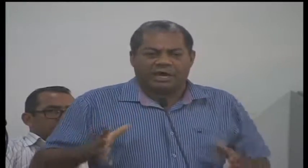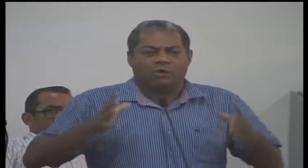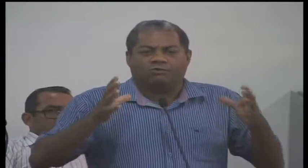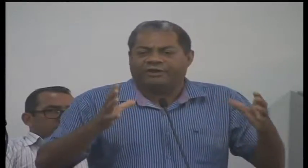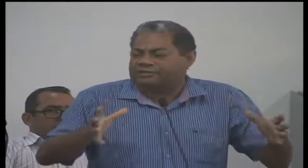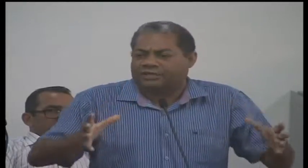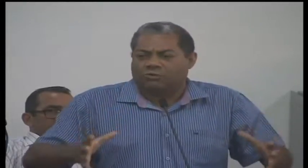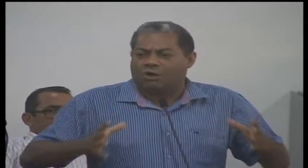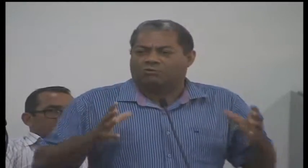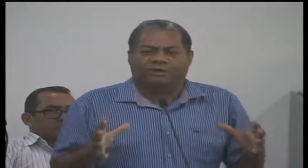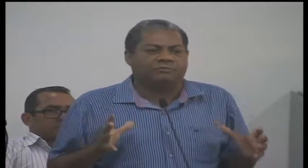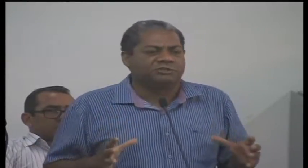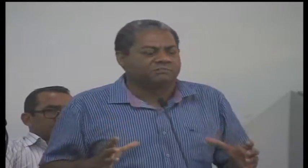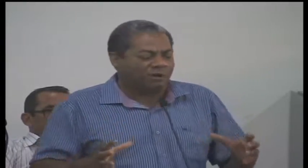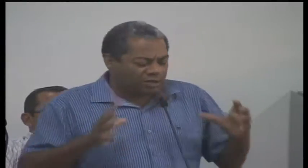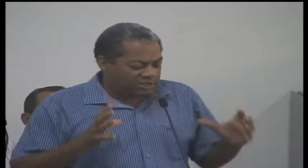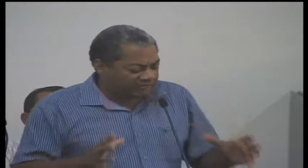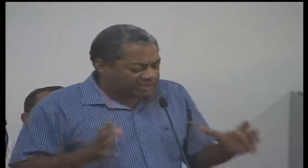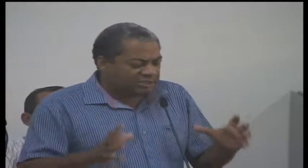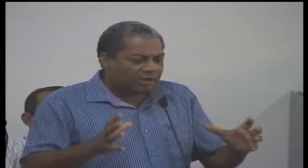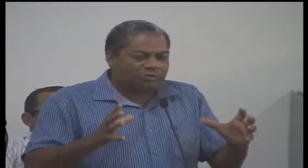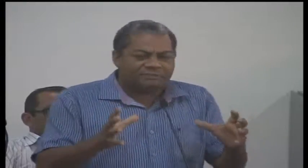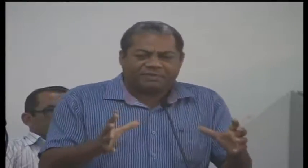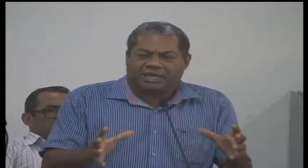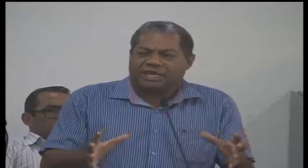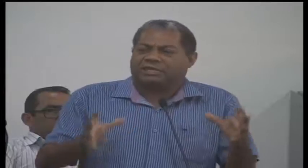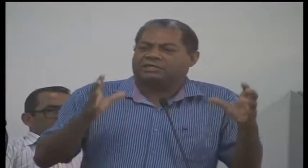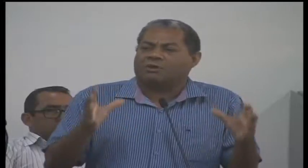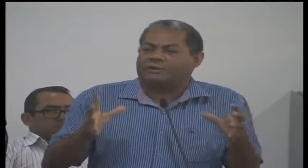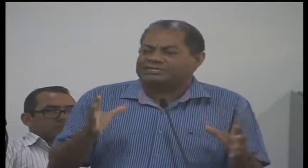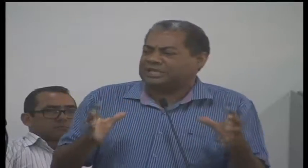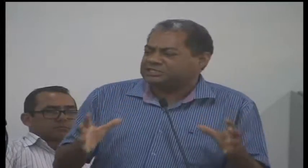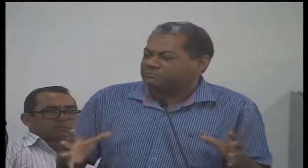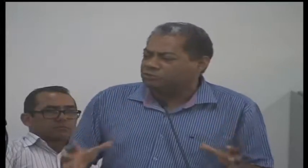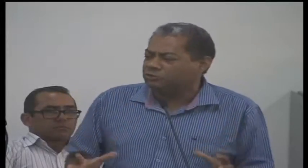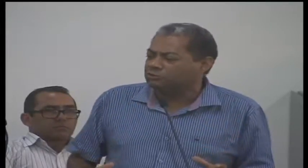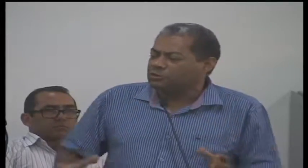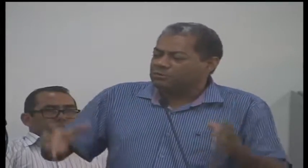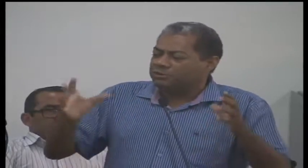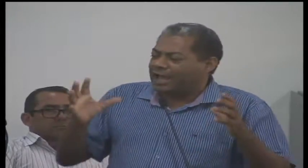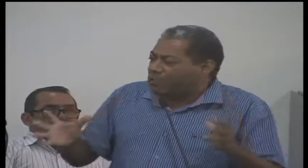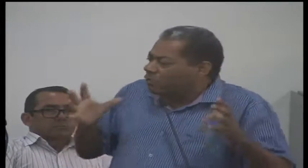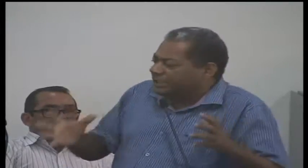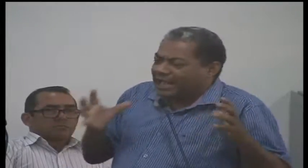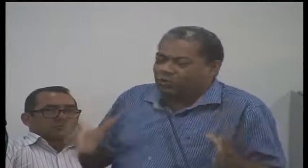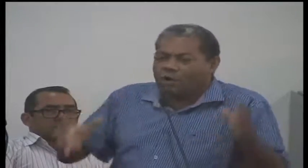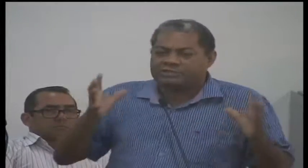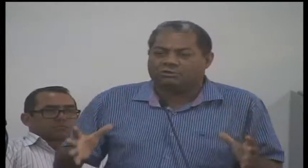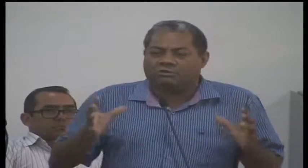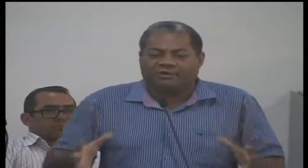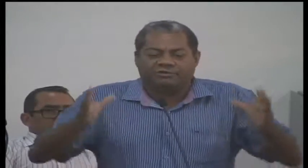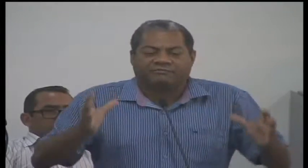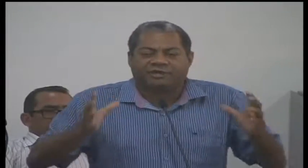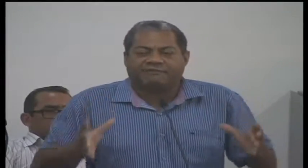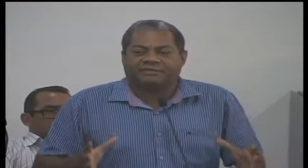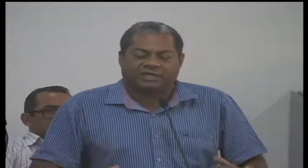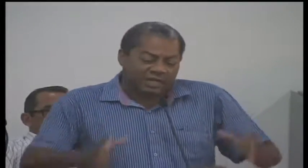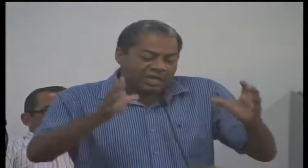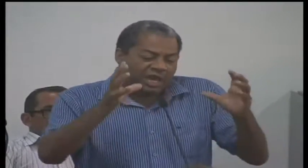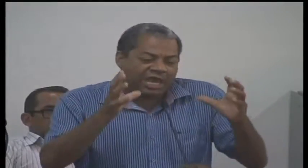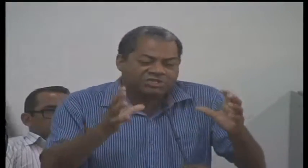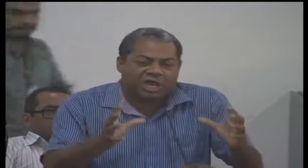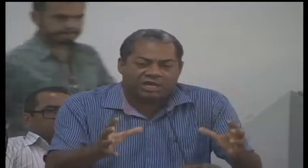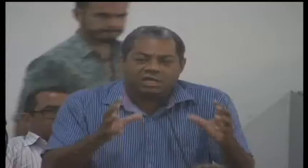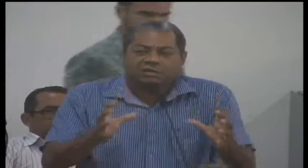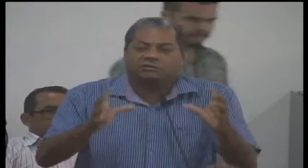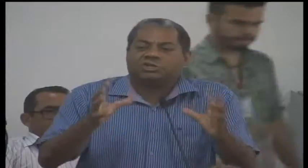governo federal, o governo estadual, o governo municipal deveria ser uma coisa pequena, que não aparecesse muito, porque a única coisa que o governo deveria